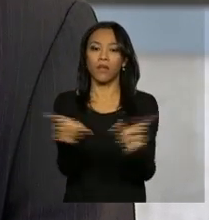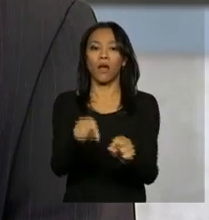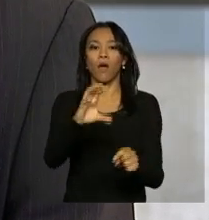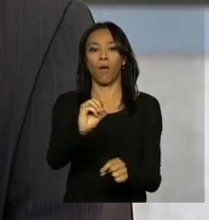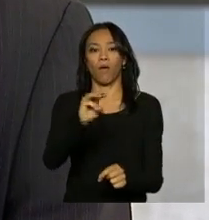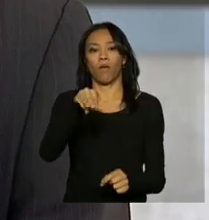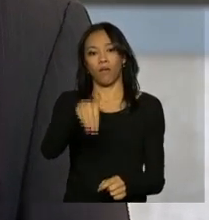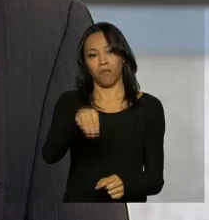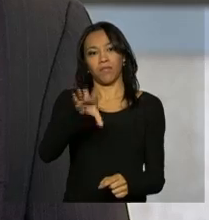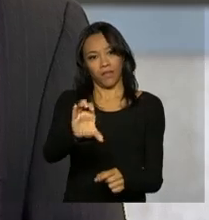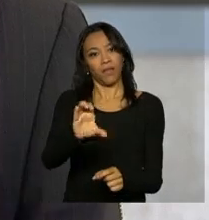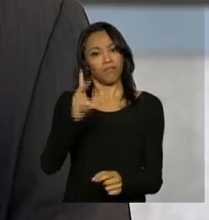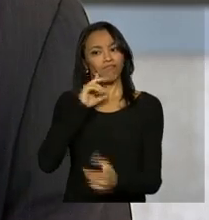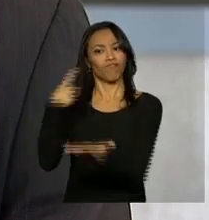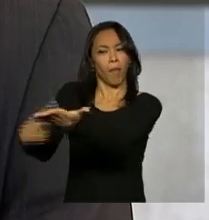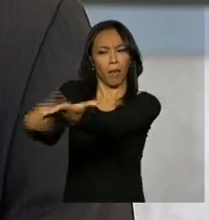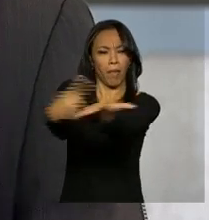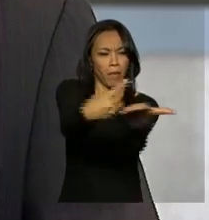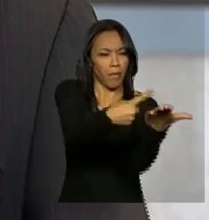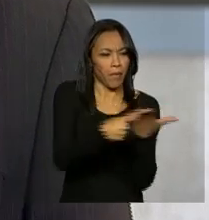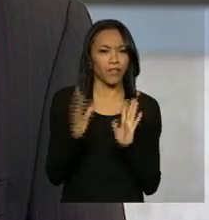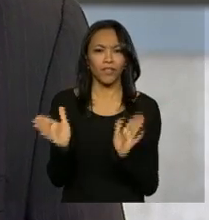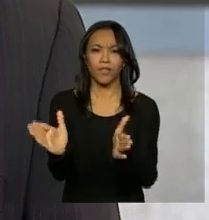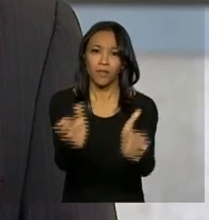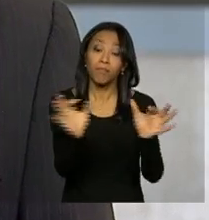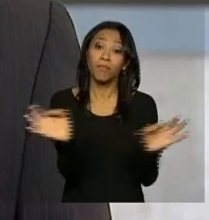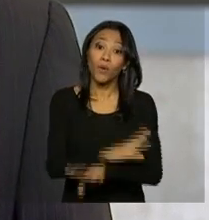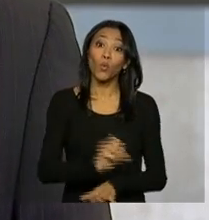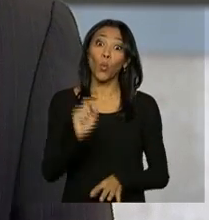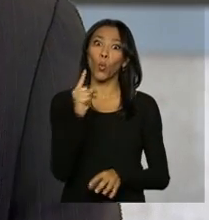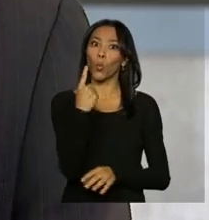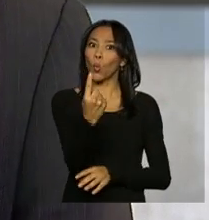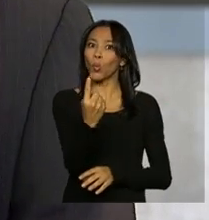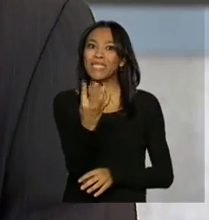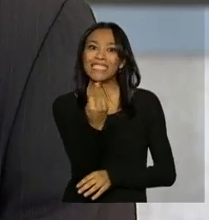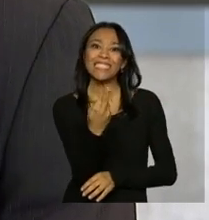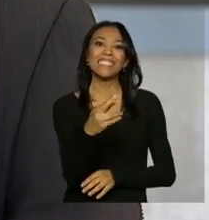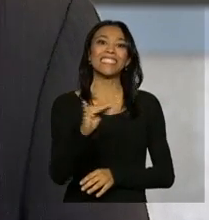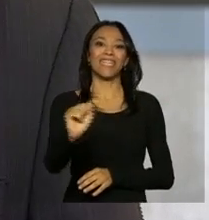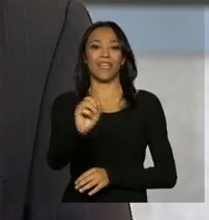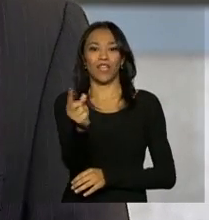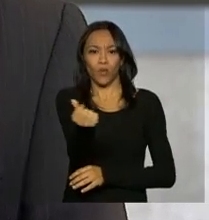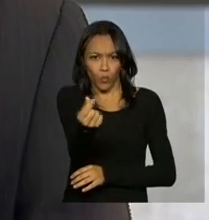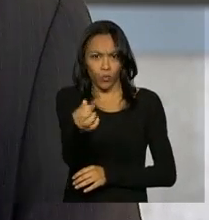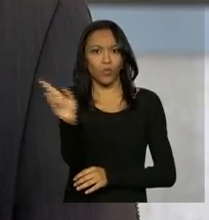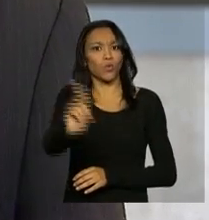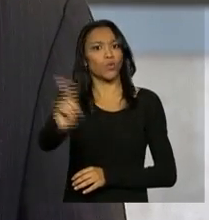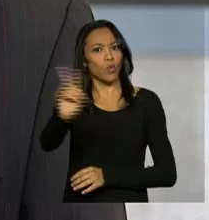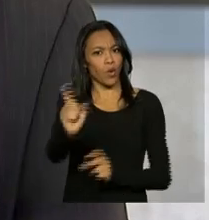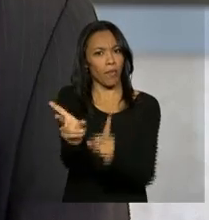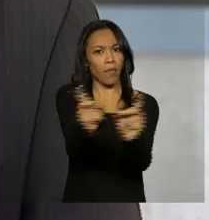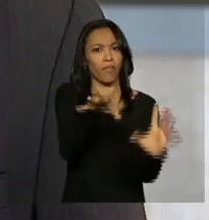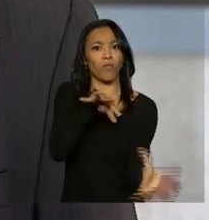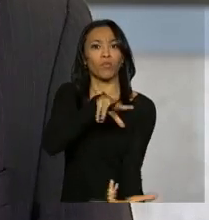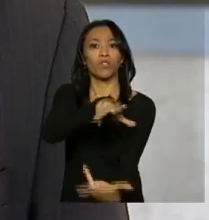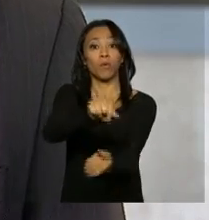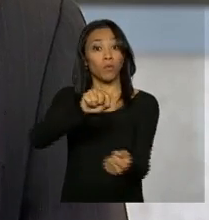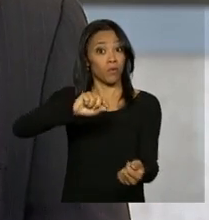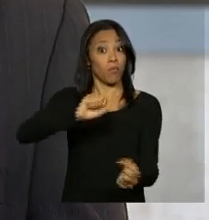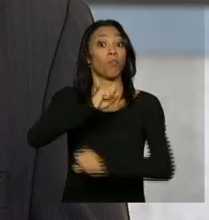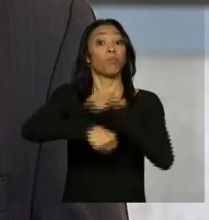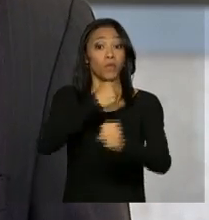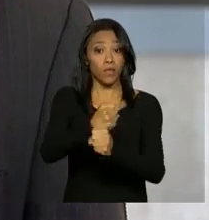ratificarem o acordo, deve haver um incremento de até um trilhão de dólares no comércio mundial ao ano, o que